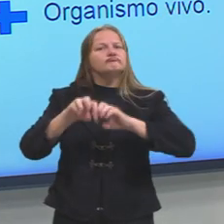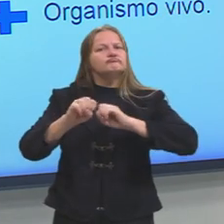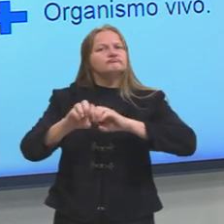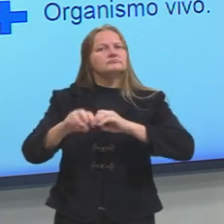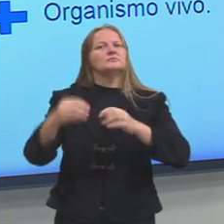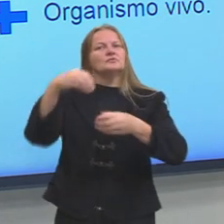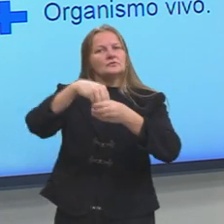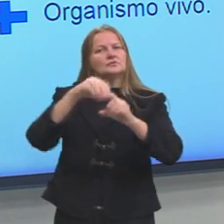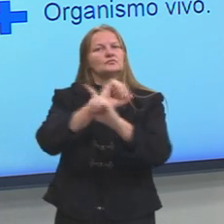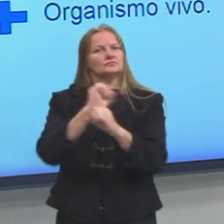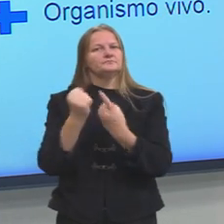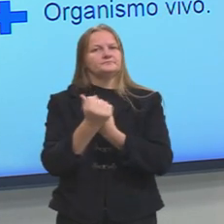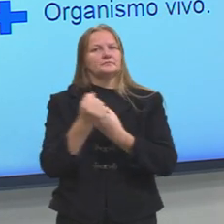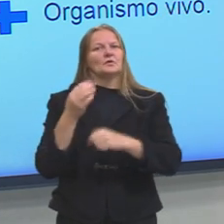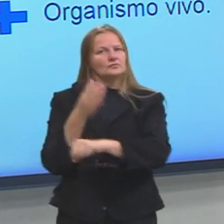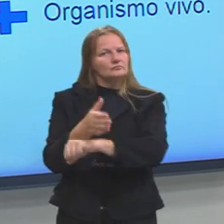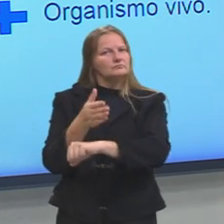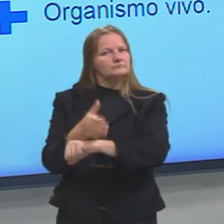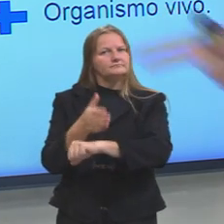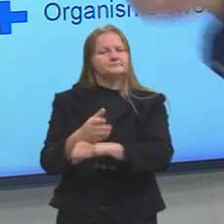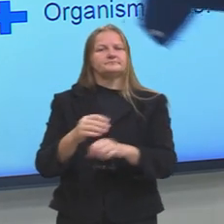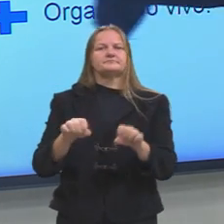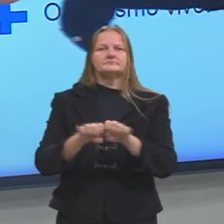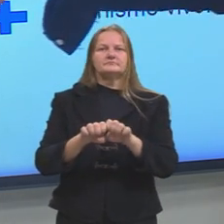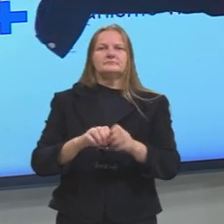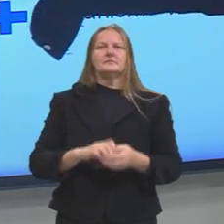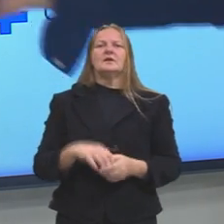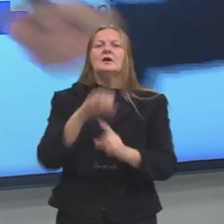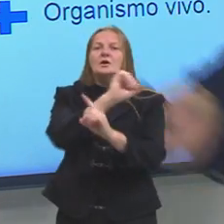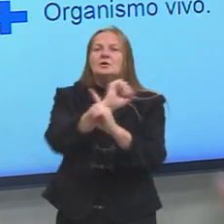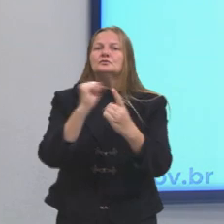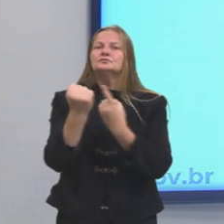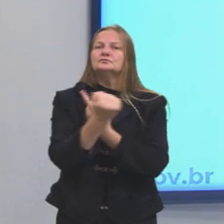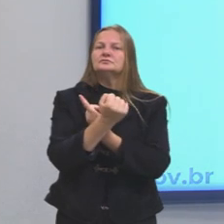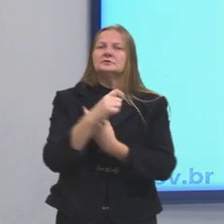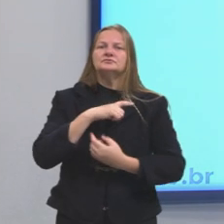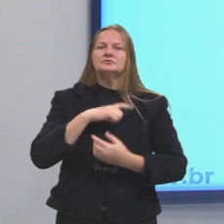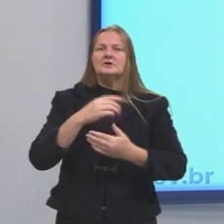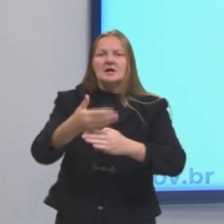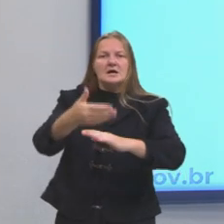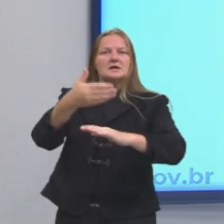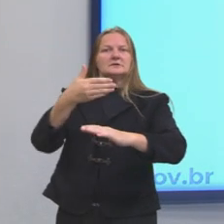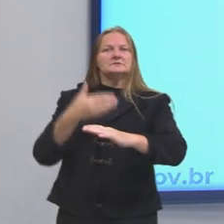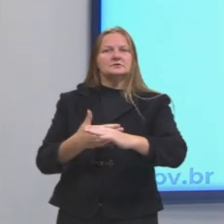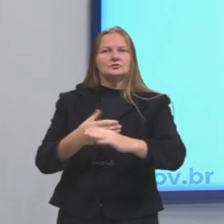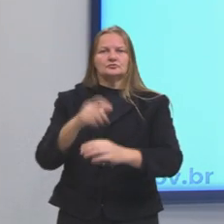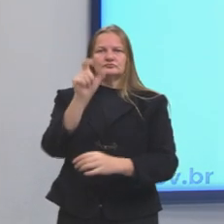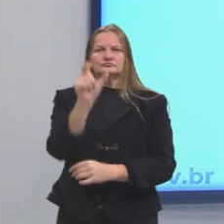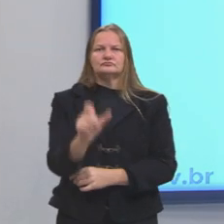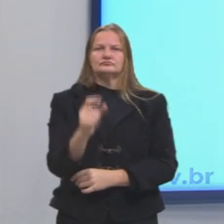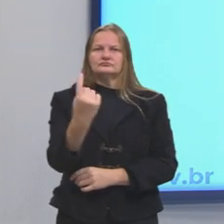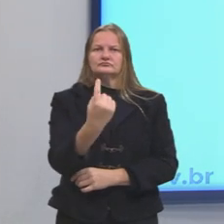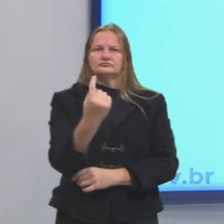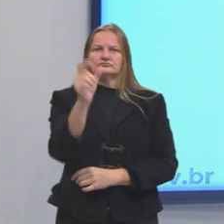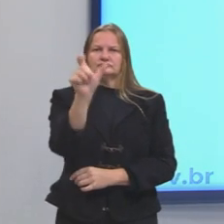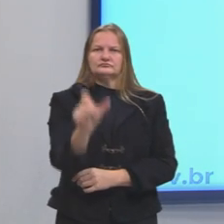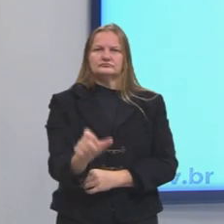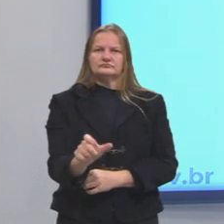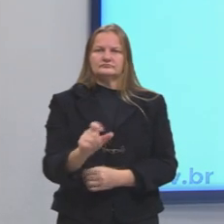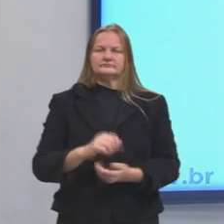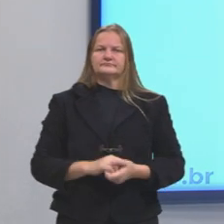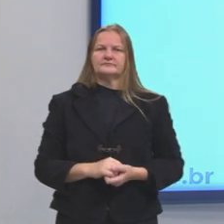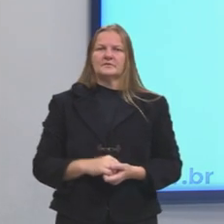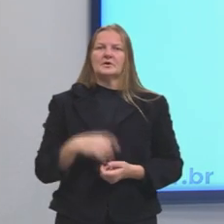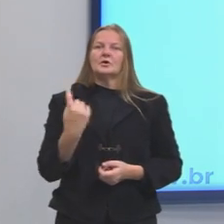nós precisamos para participar dela, né. Então, olha, a sociedade é anterior ao indivíduo. Quando nós nascemos,